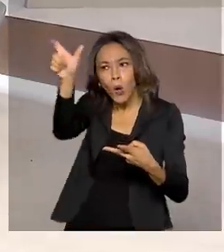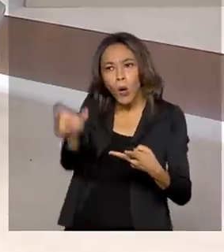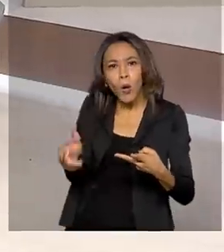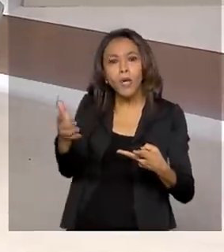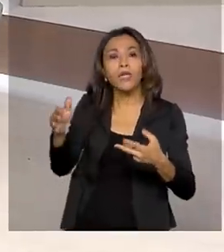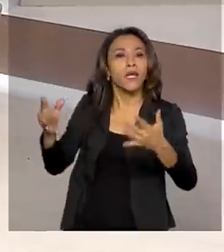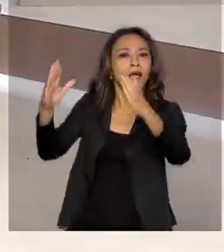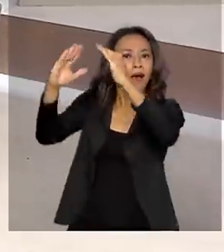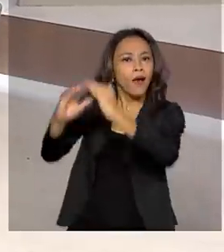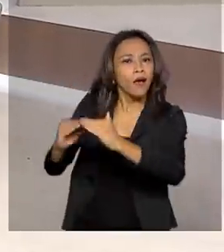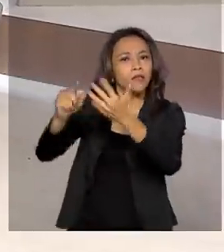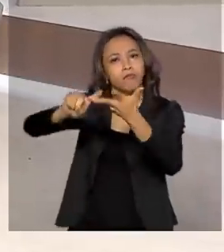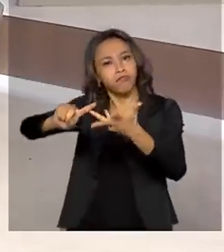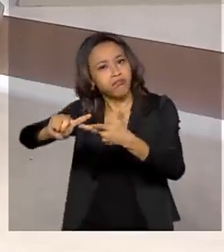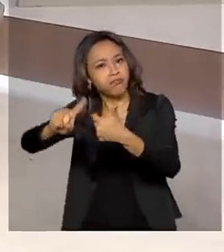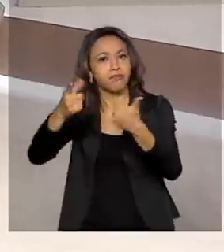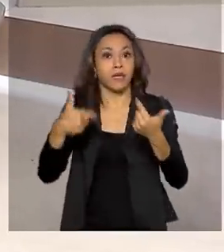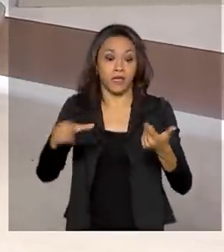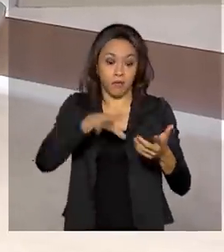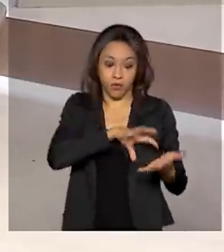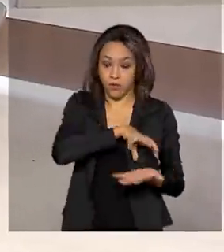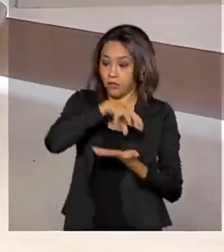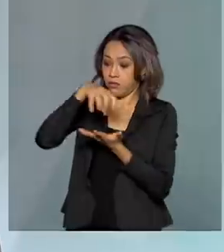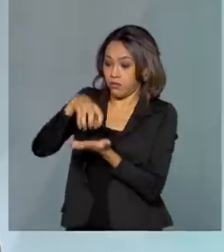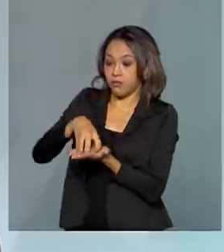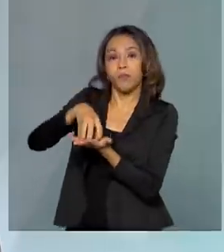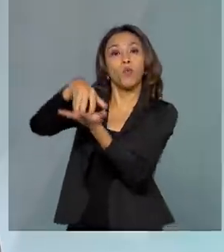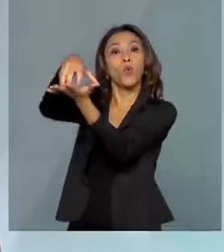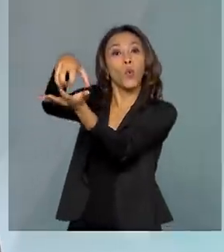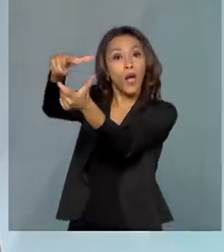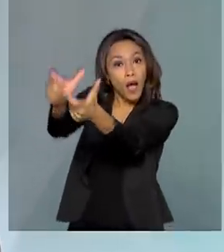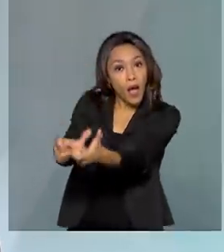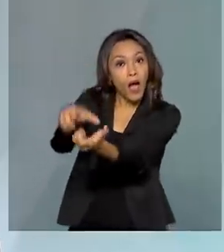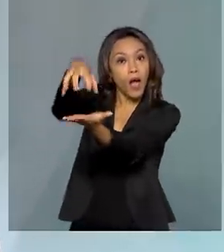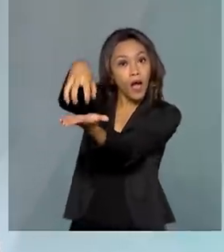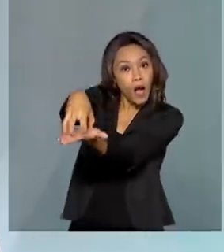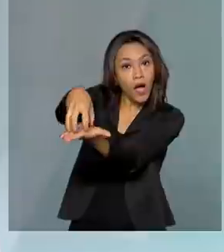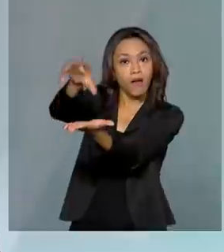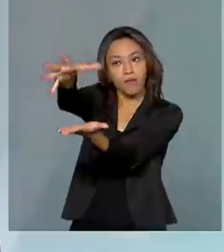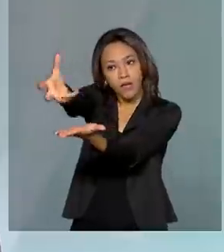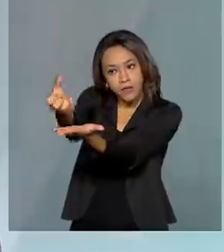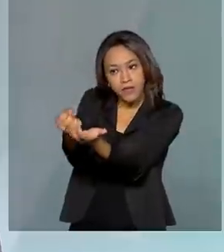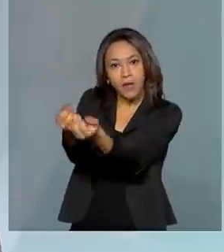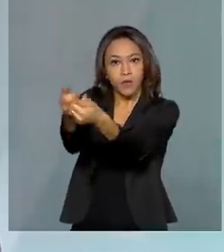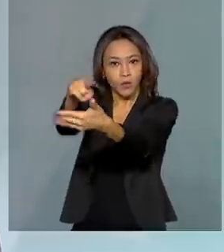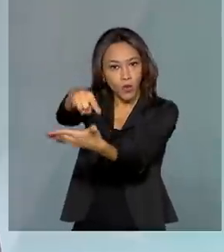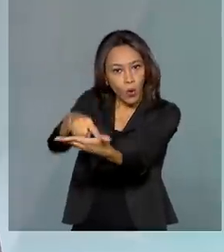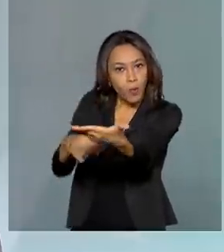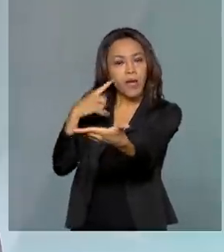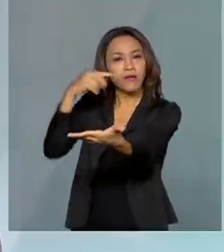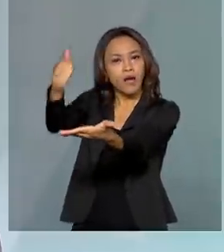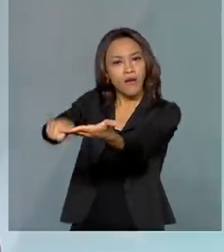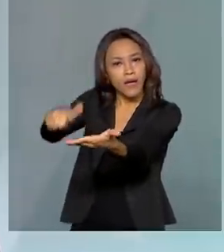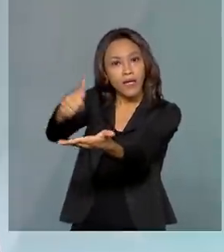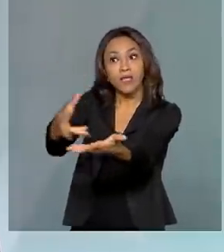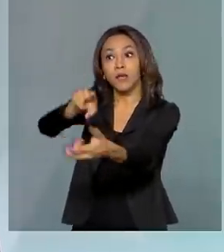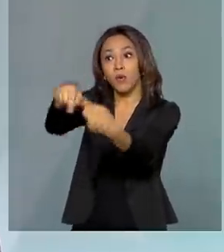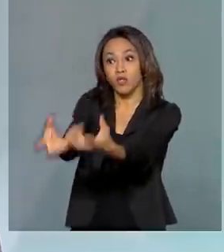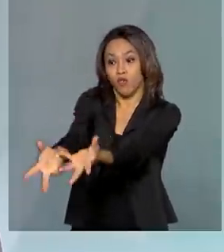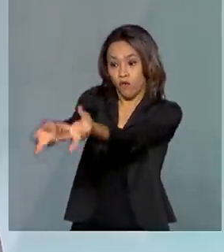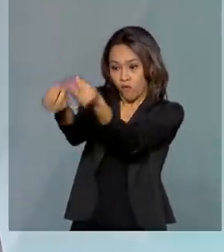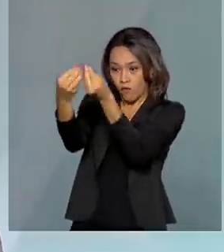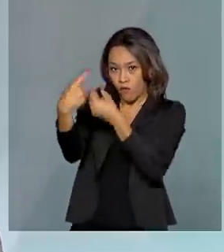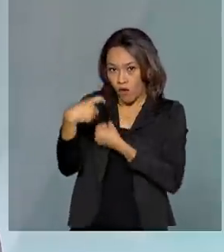vai para a superintendência do local, que avalia também a pertinência daquele tombamento, retorna para a nossa